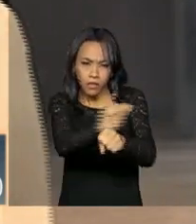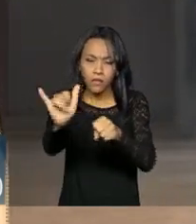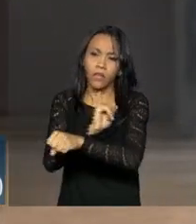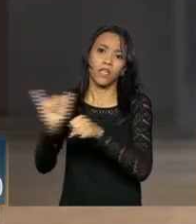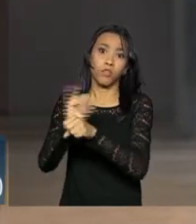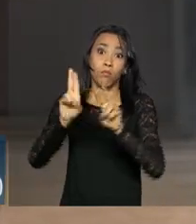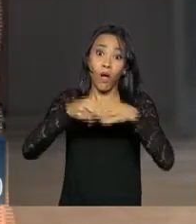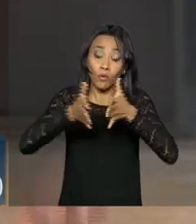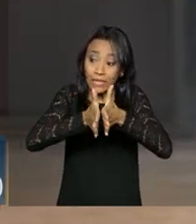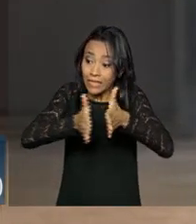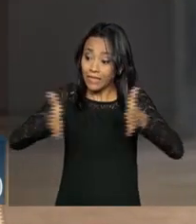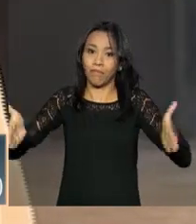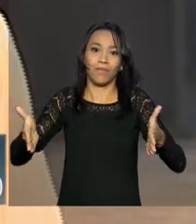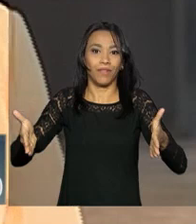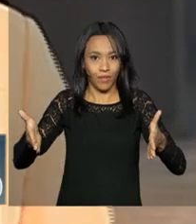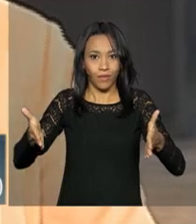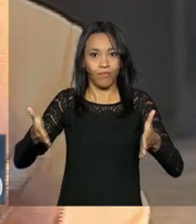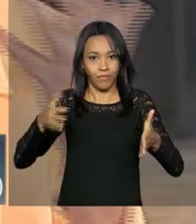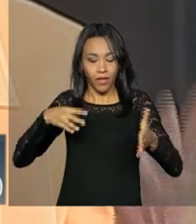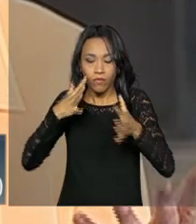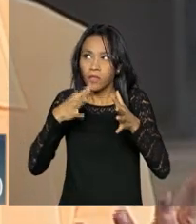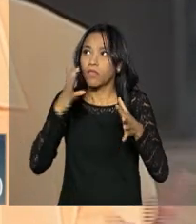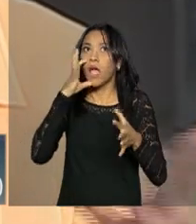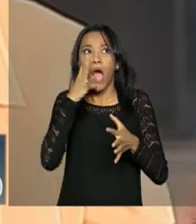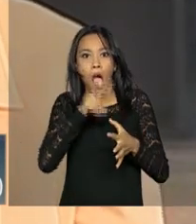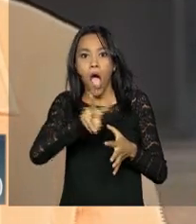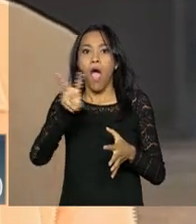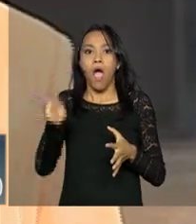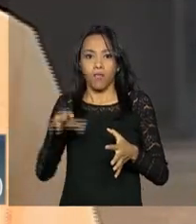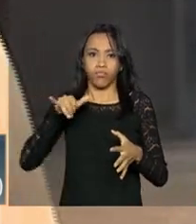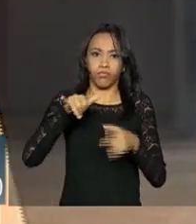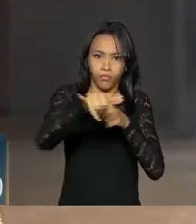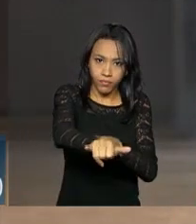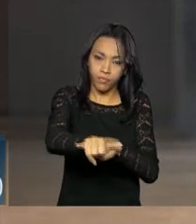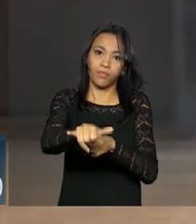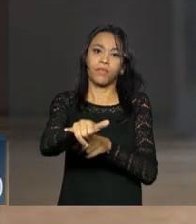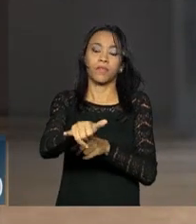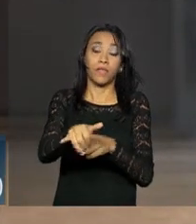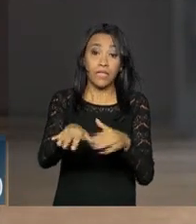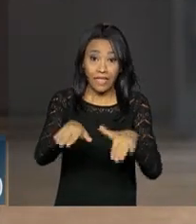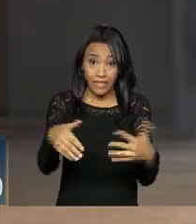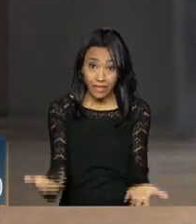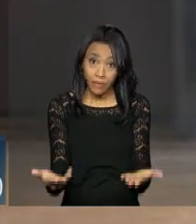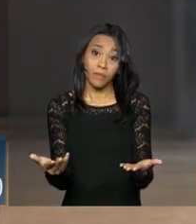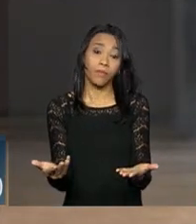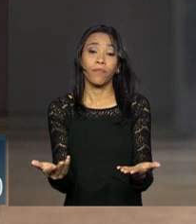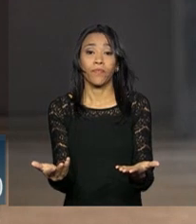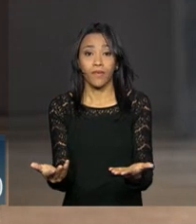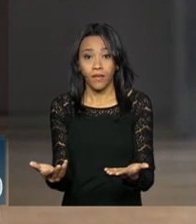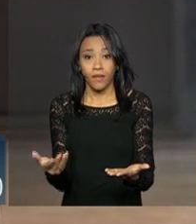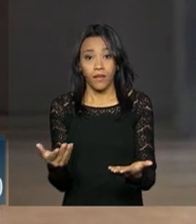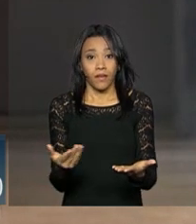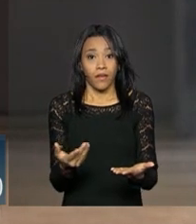tamanho do que ele é capaz, as tonelagens que ele é capaz de movimentar. Então, é um feito, sem